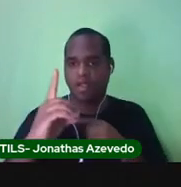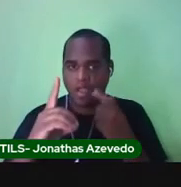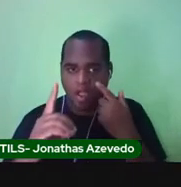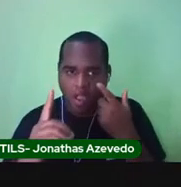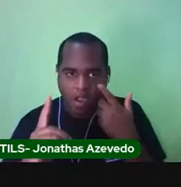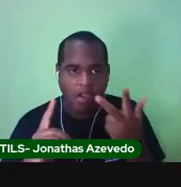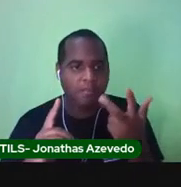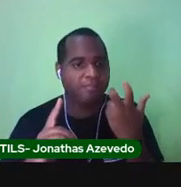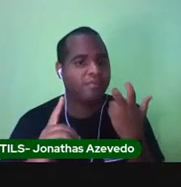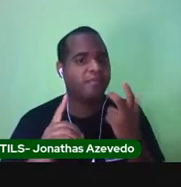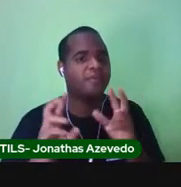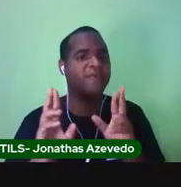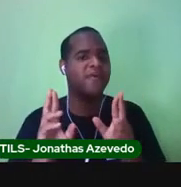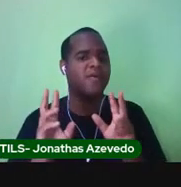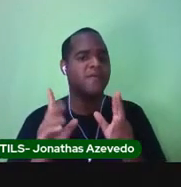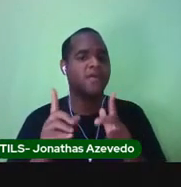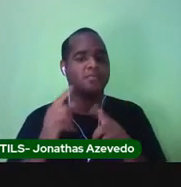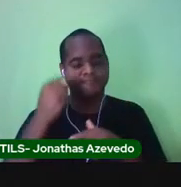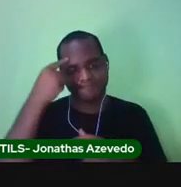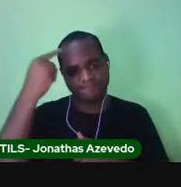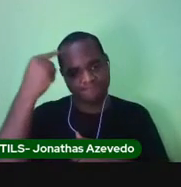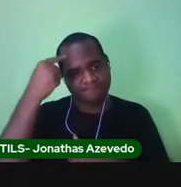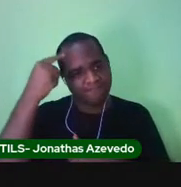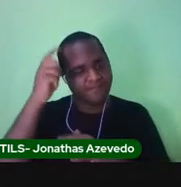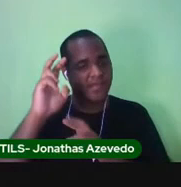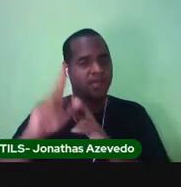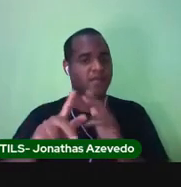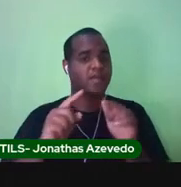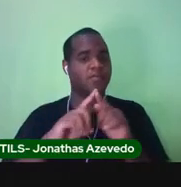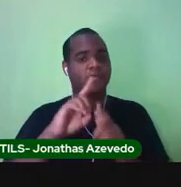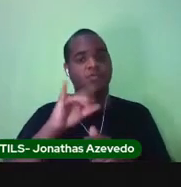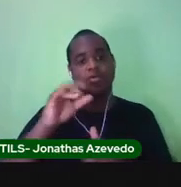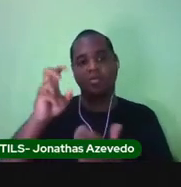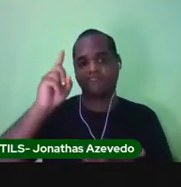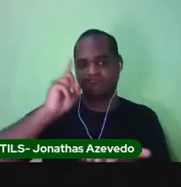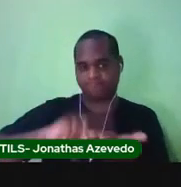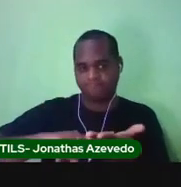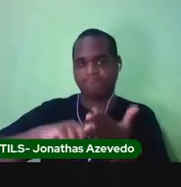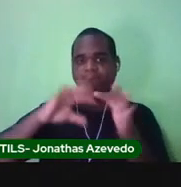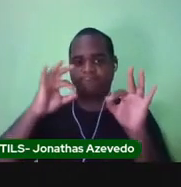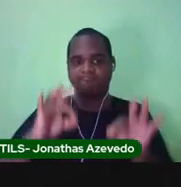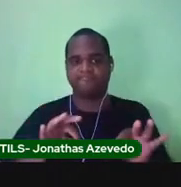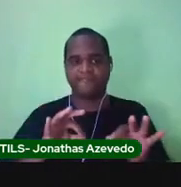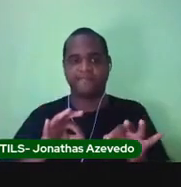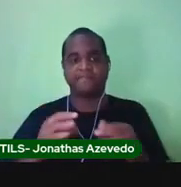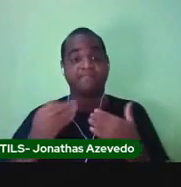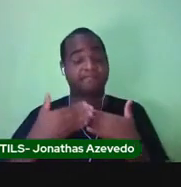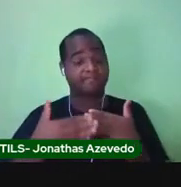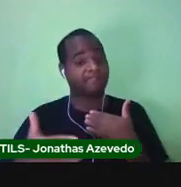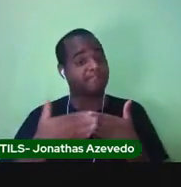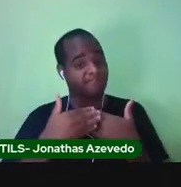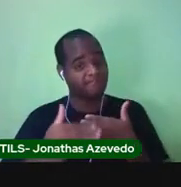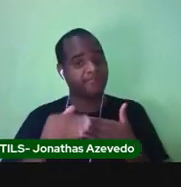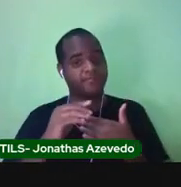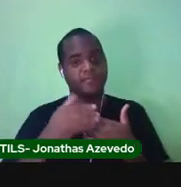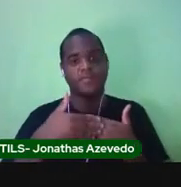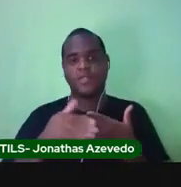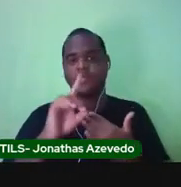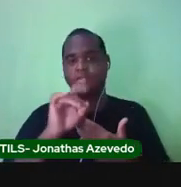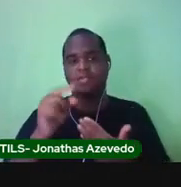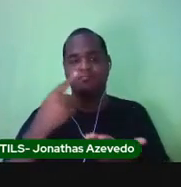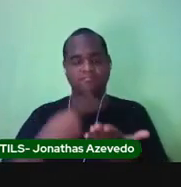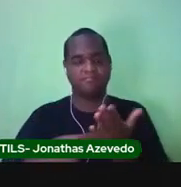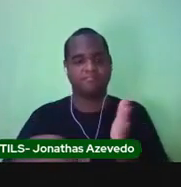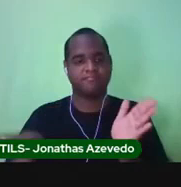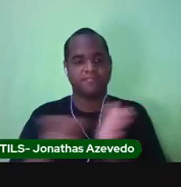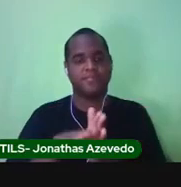ele ter ideia do dia do compromisso e de quando chegou o bilhetinho. Se